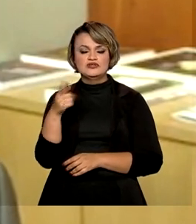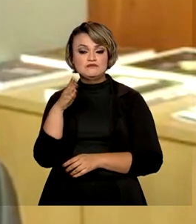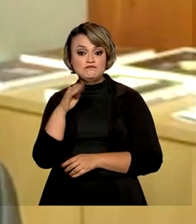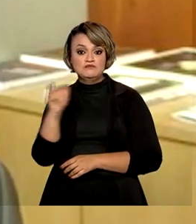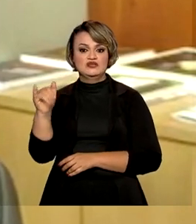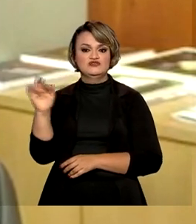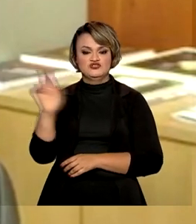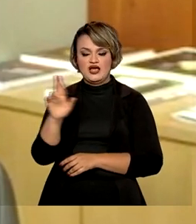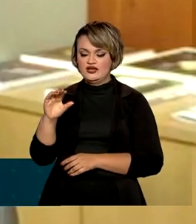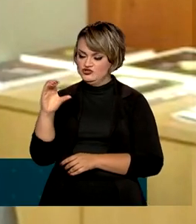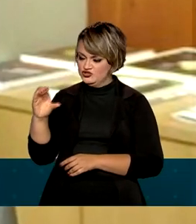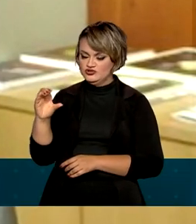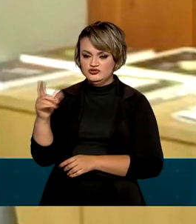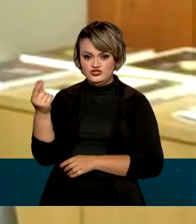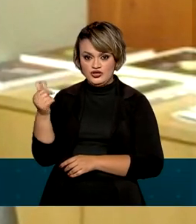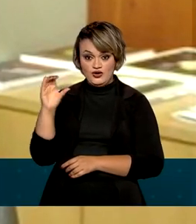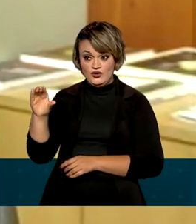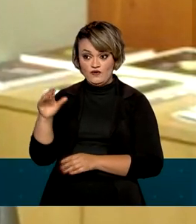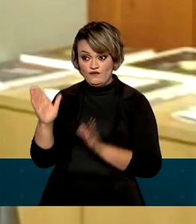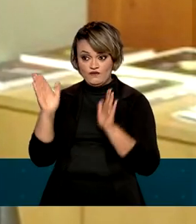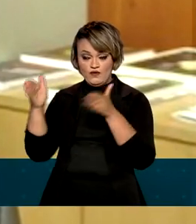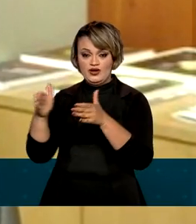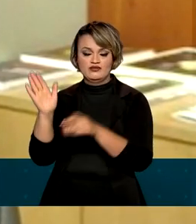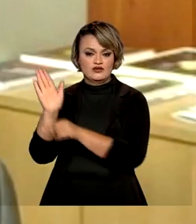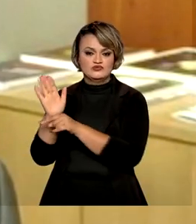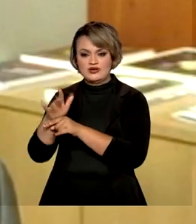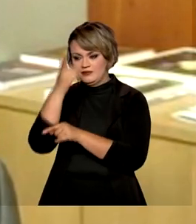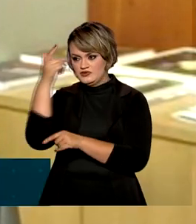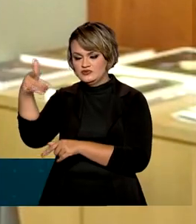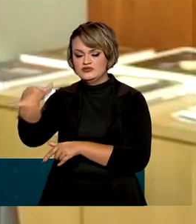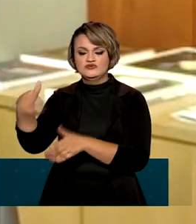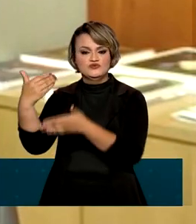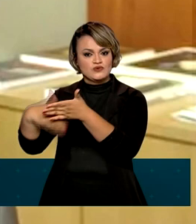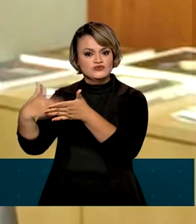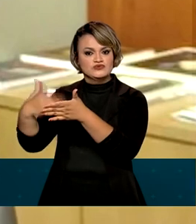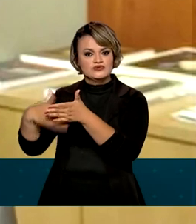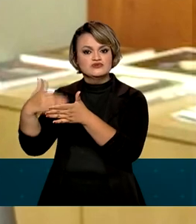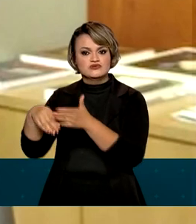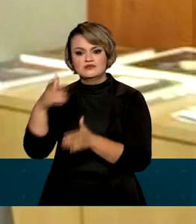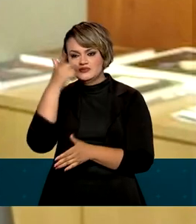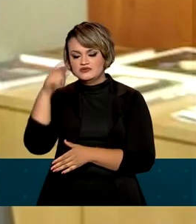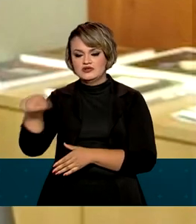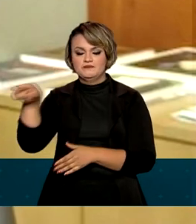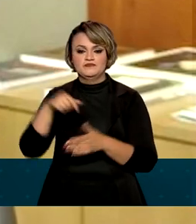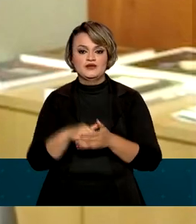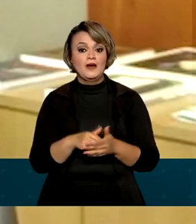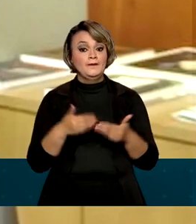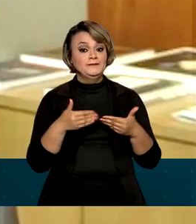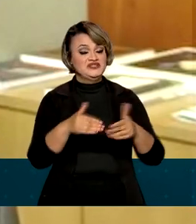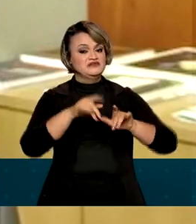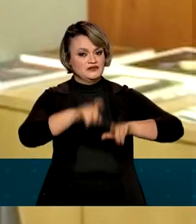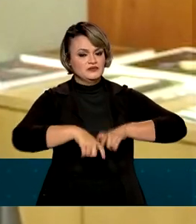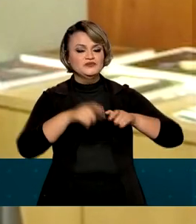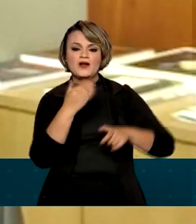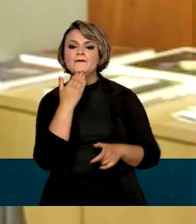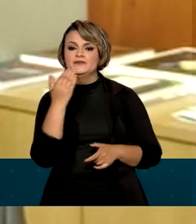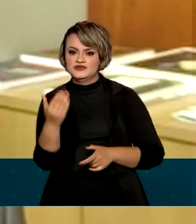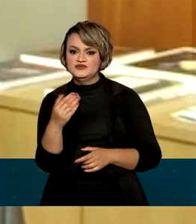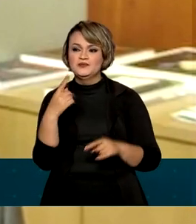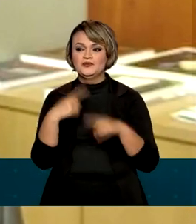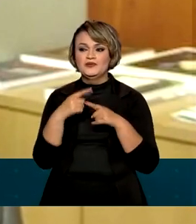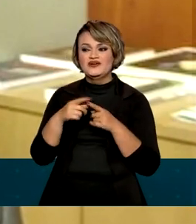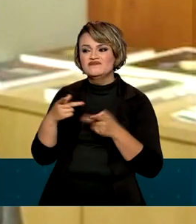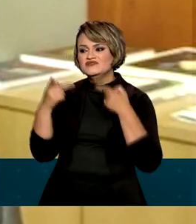reais para a concessão desses descontos. Essa foi uma medida solicitada pelo Ministério da Agricultura após